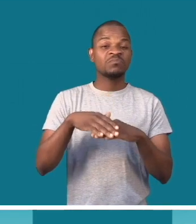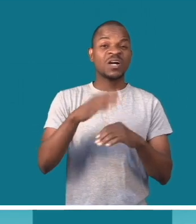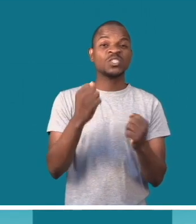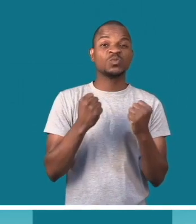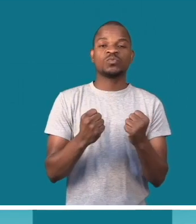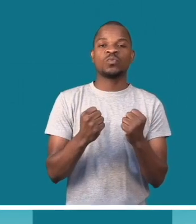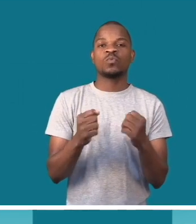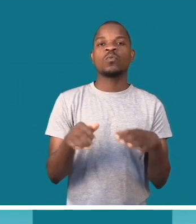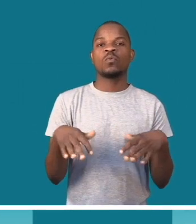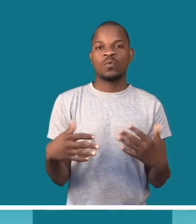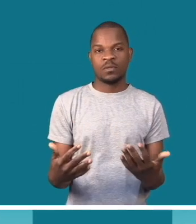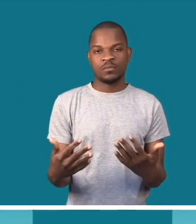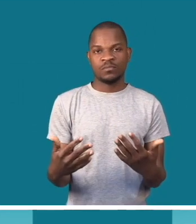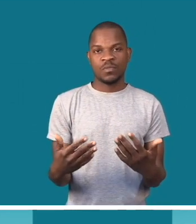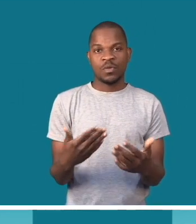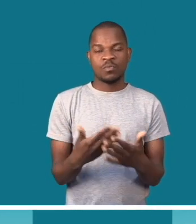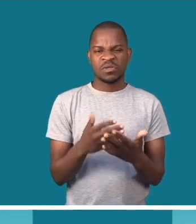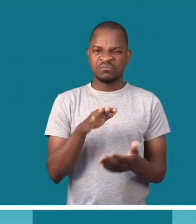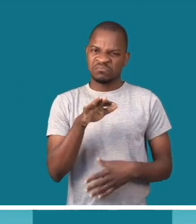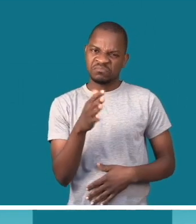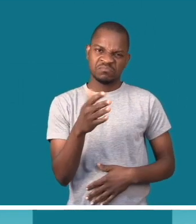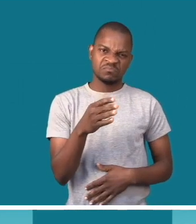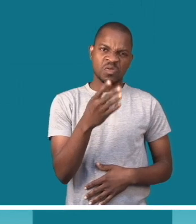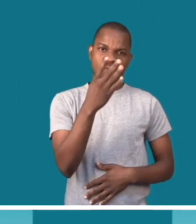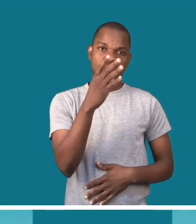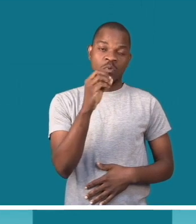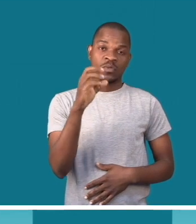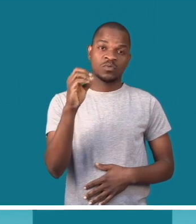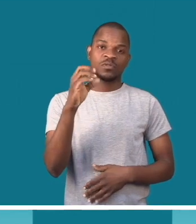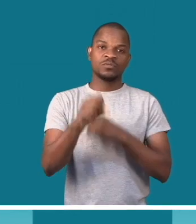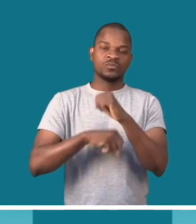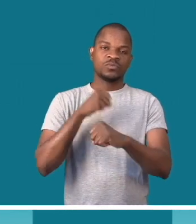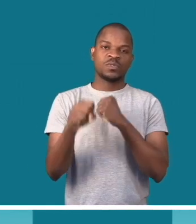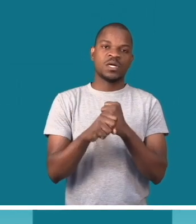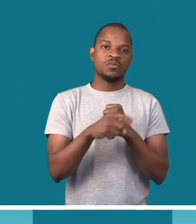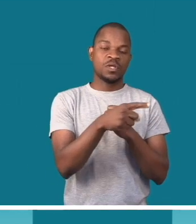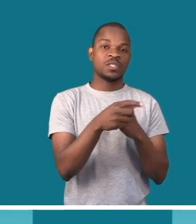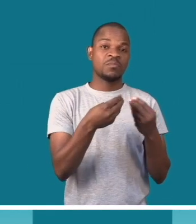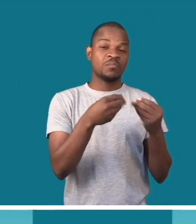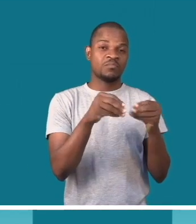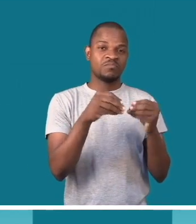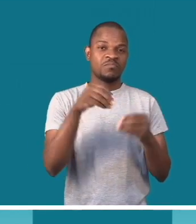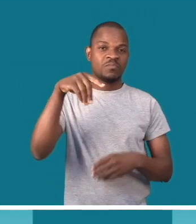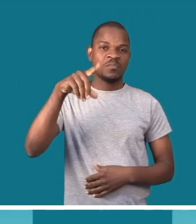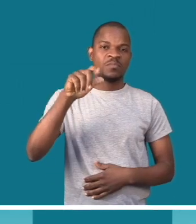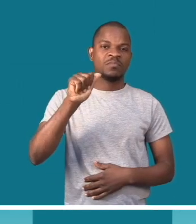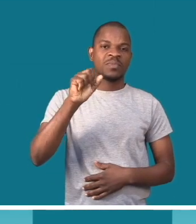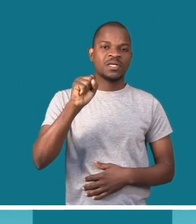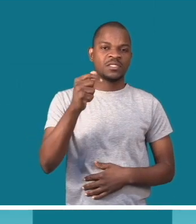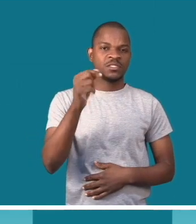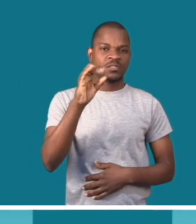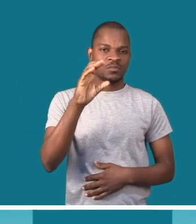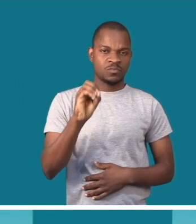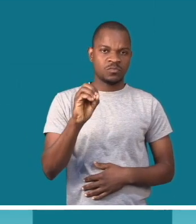tempo para decompor-se, porque estima-se que dure por aí 400 anos, que é o plástico. Este